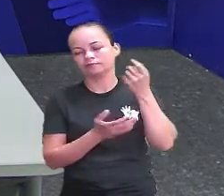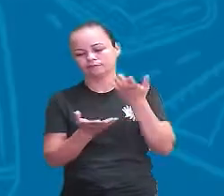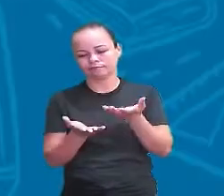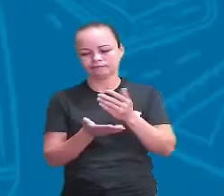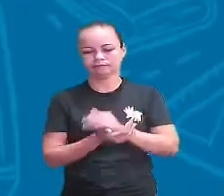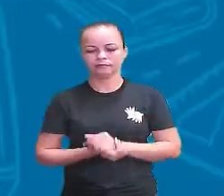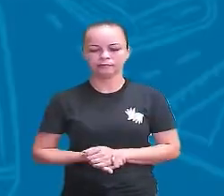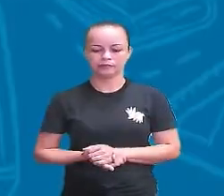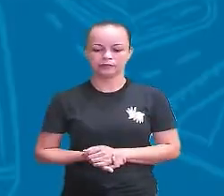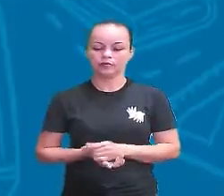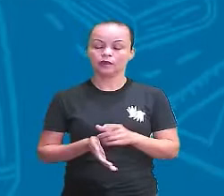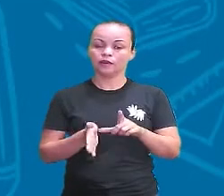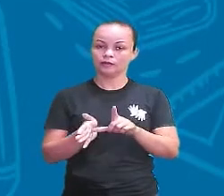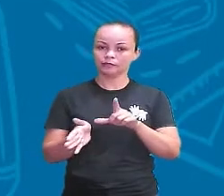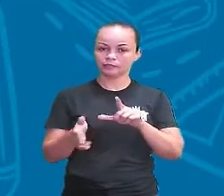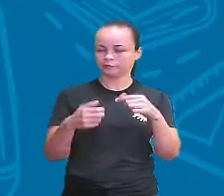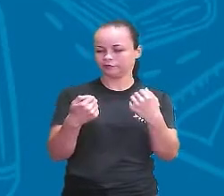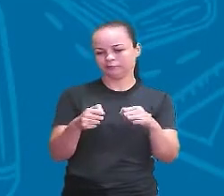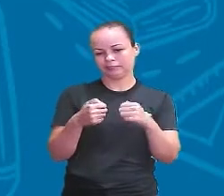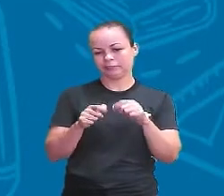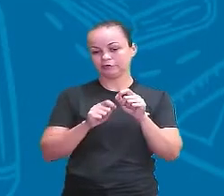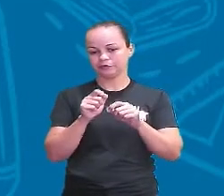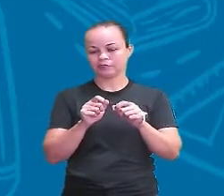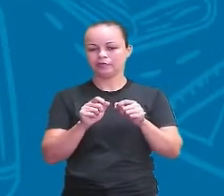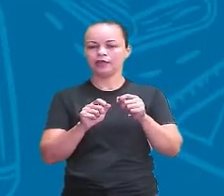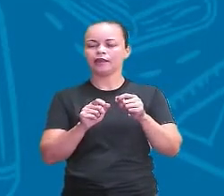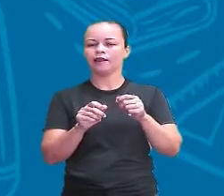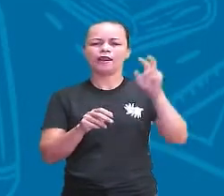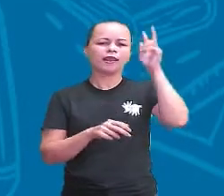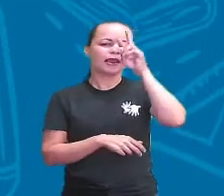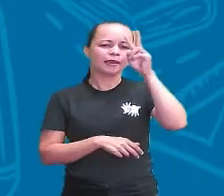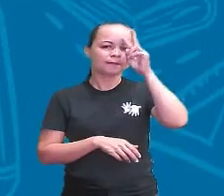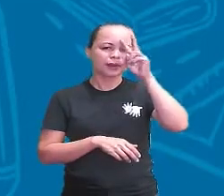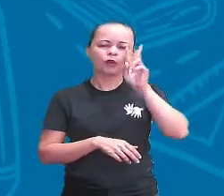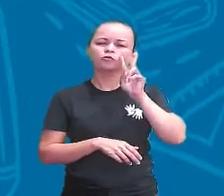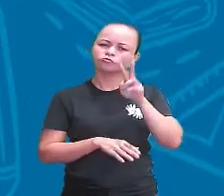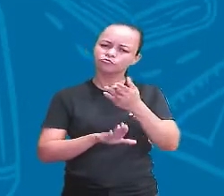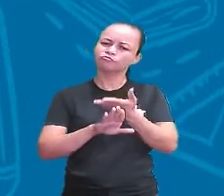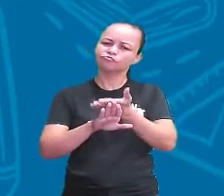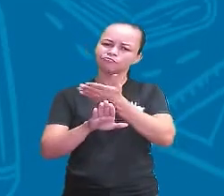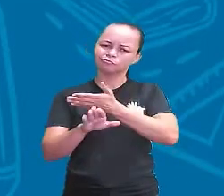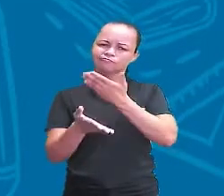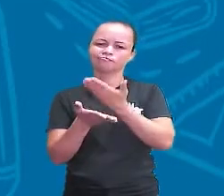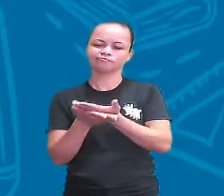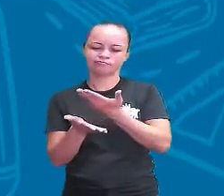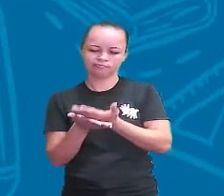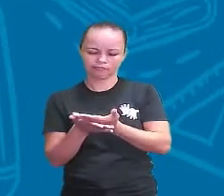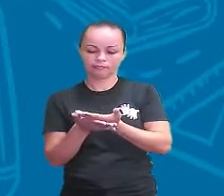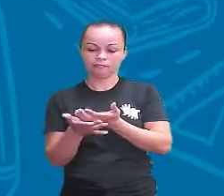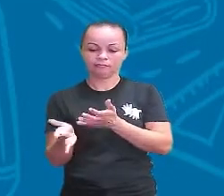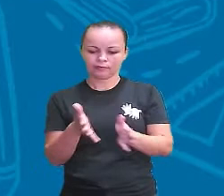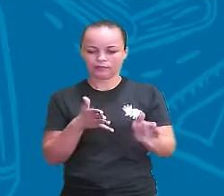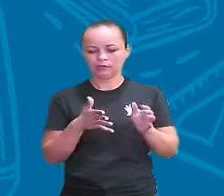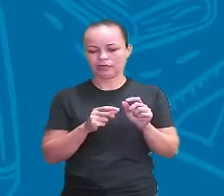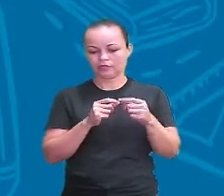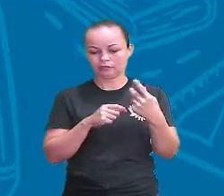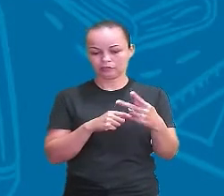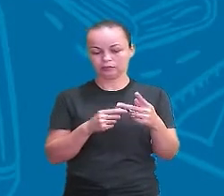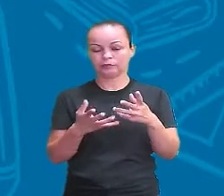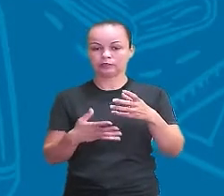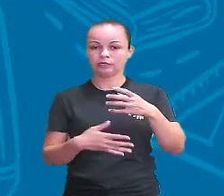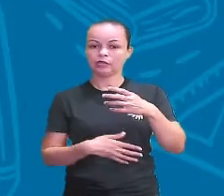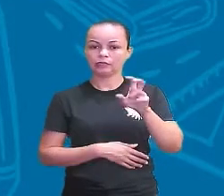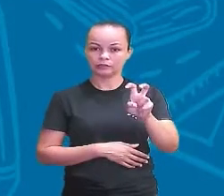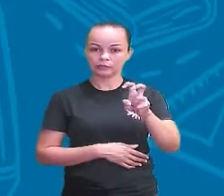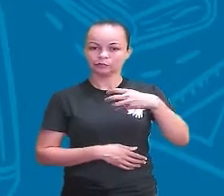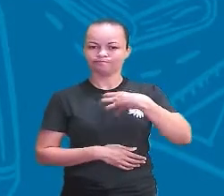antes a gente precisa relembrar o que a gente já viu, né? Vamos relembrar um pouquinho. Os cinco sentidos. A gente já aprendeu sobre que o nosso corpo tem os cinco